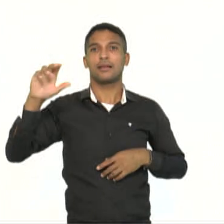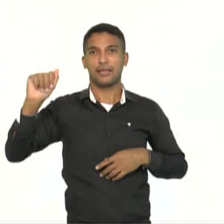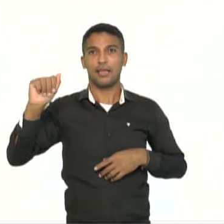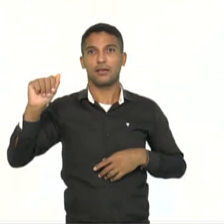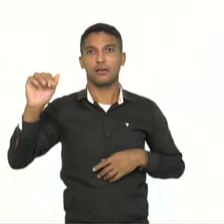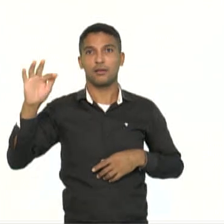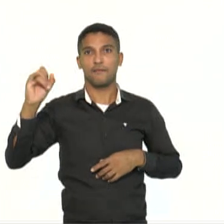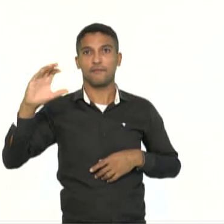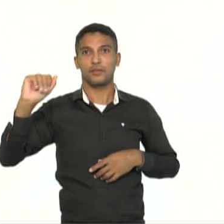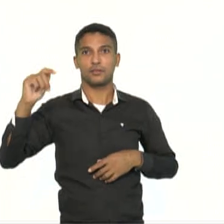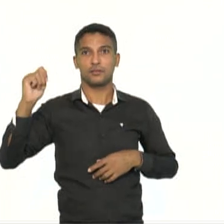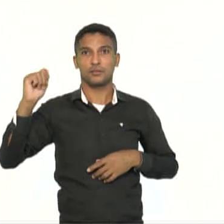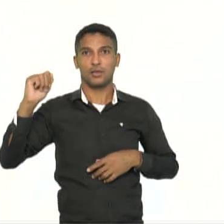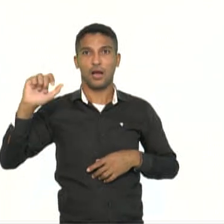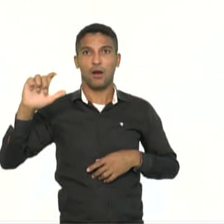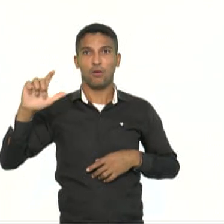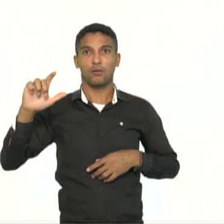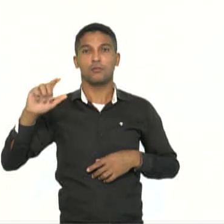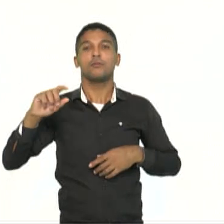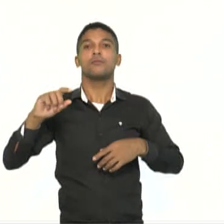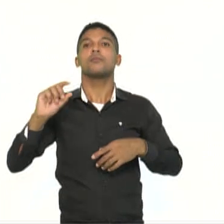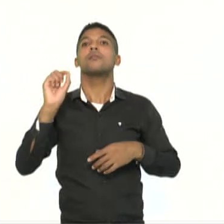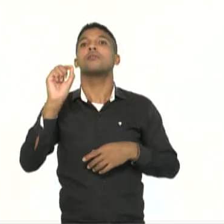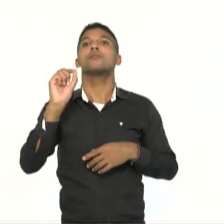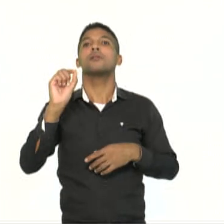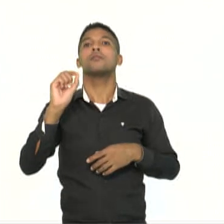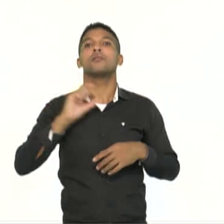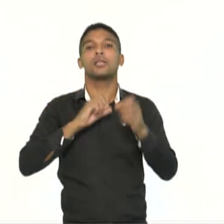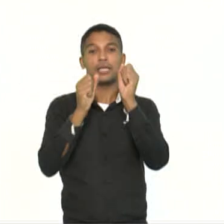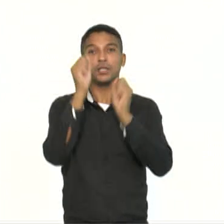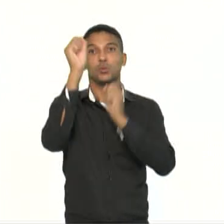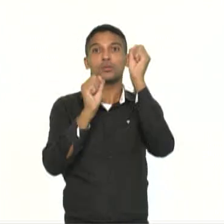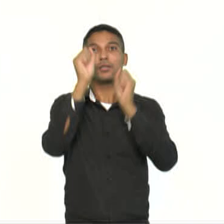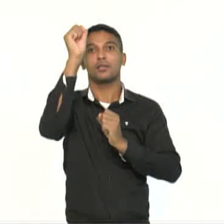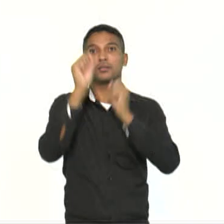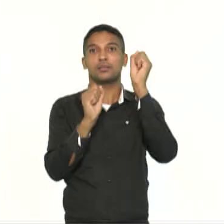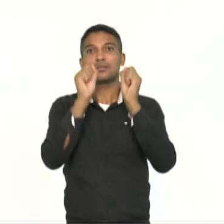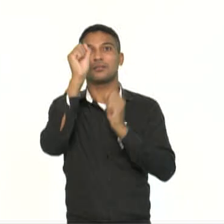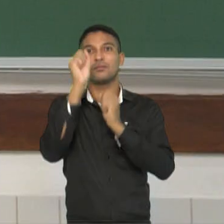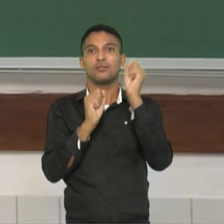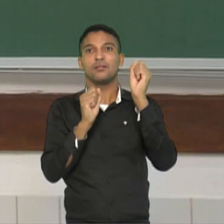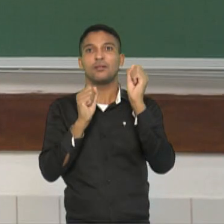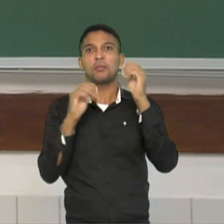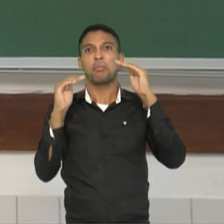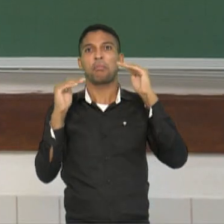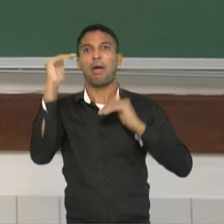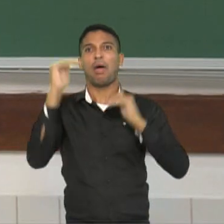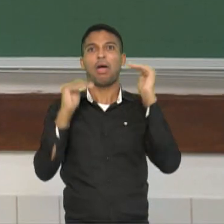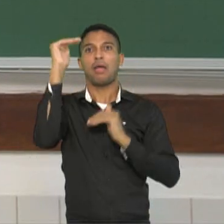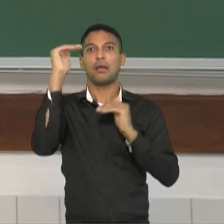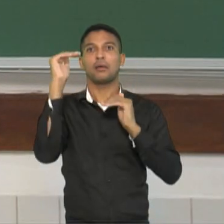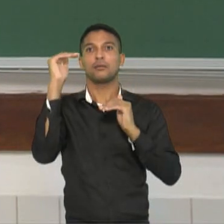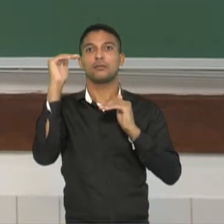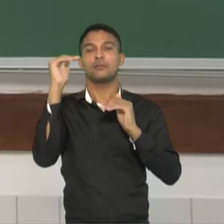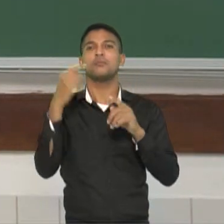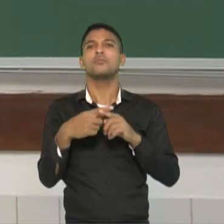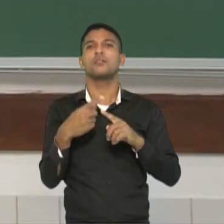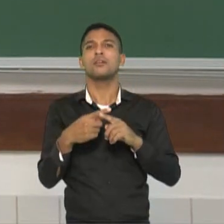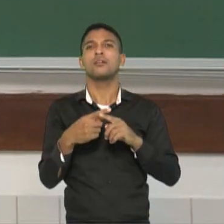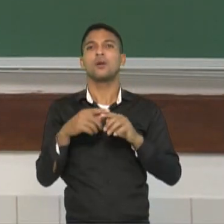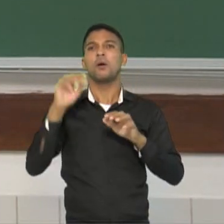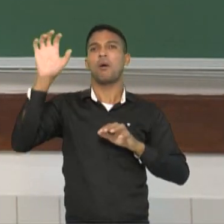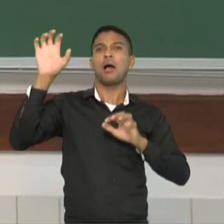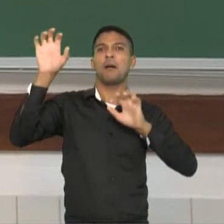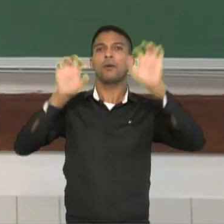desencadeou um processo de desconcentração industrial. Por que desconcentração? Porque as indústrias,